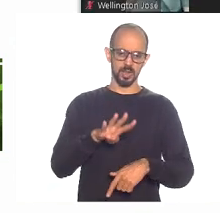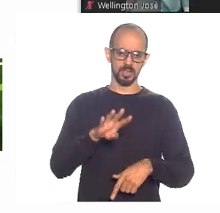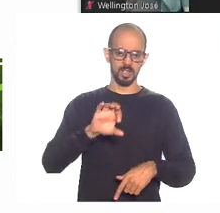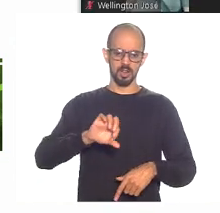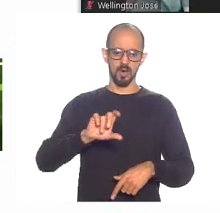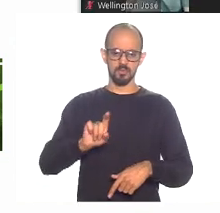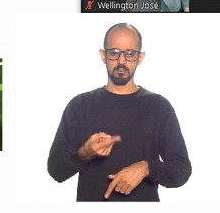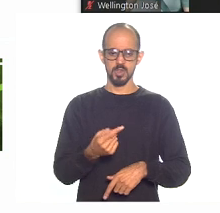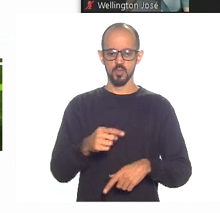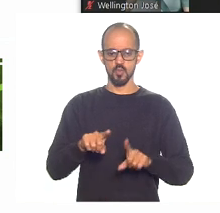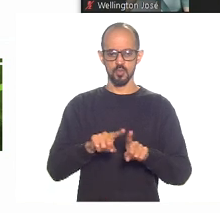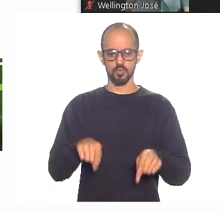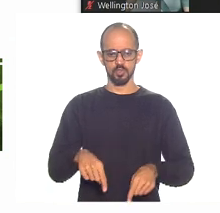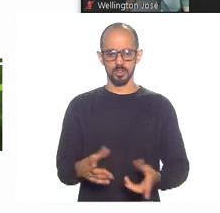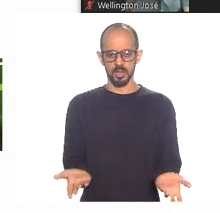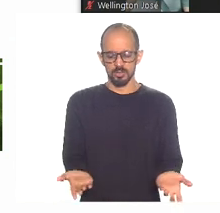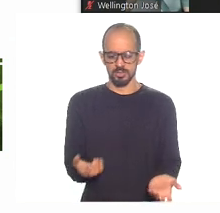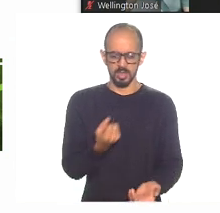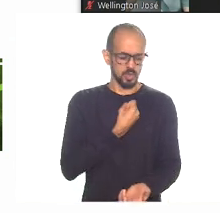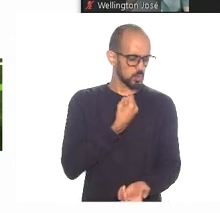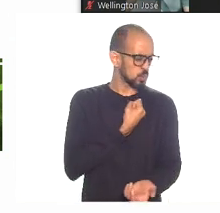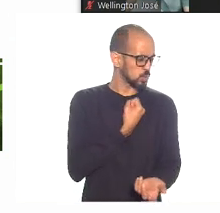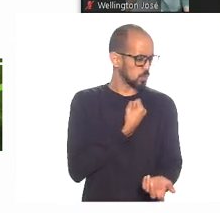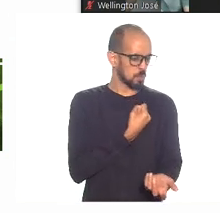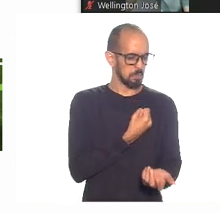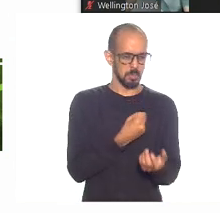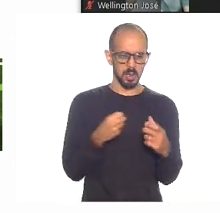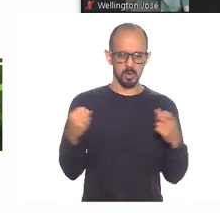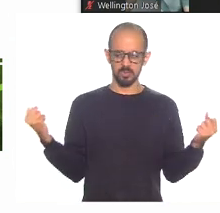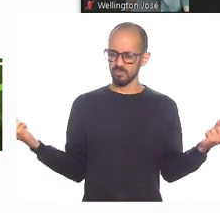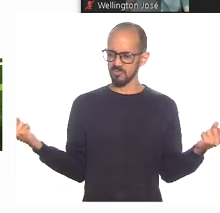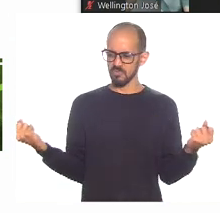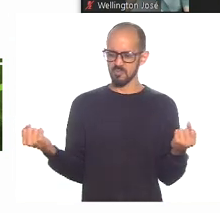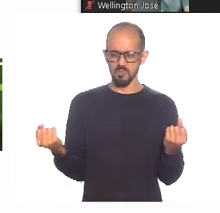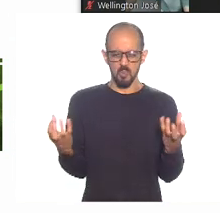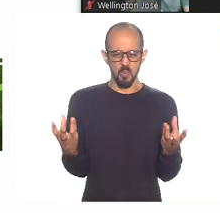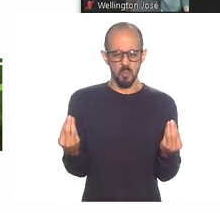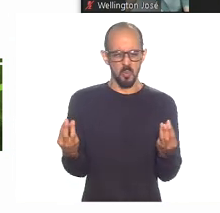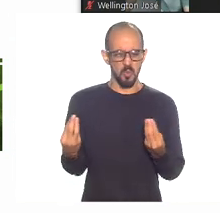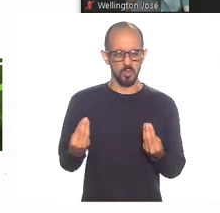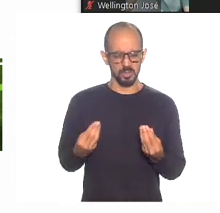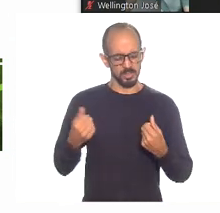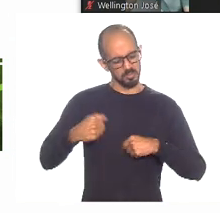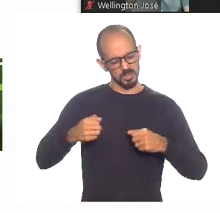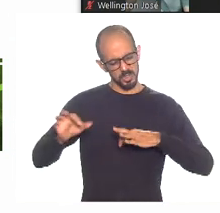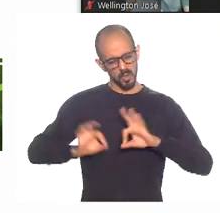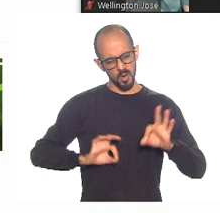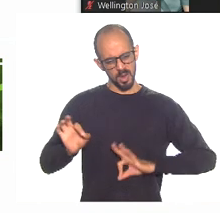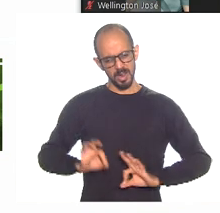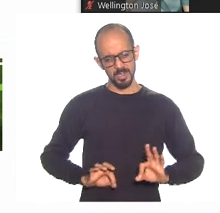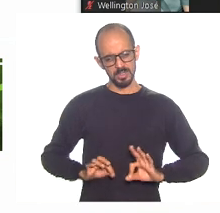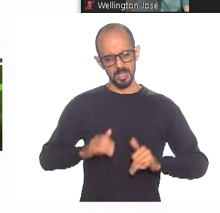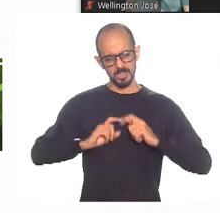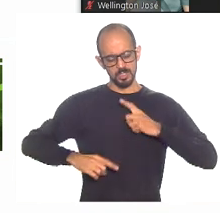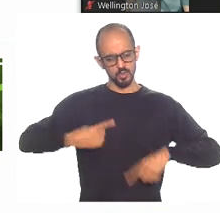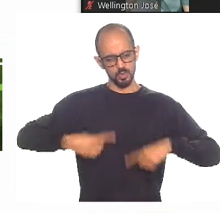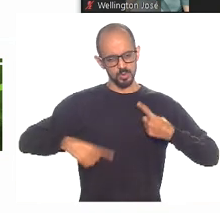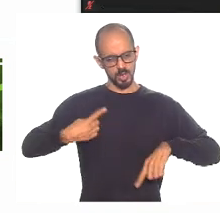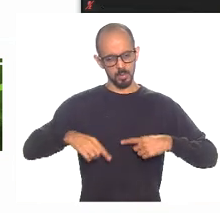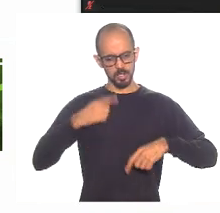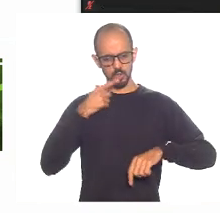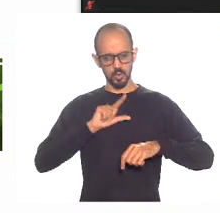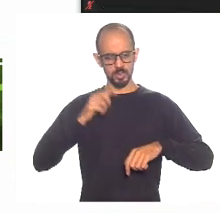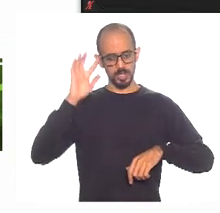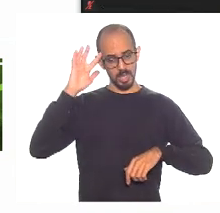é número para todo lado e a gente precisa, quer dizer, organizar essa discussão para a gente dar o mínimo de racionalidade ao